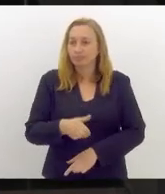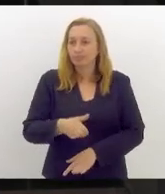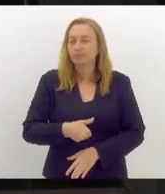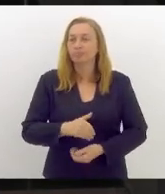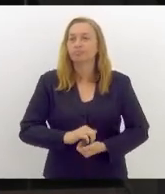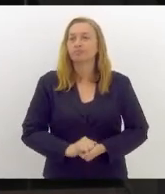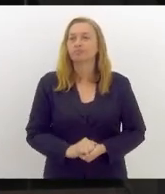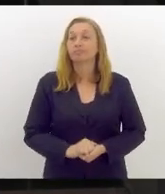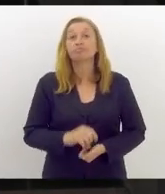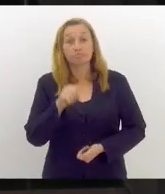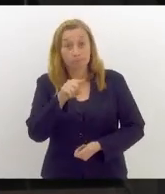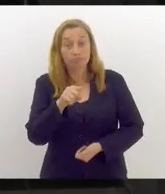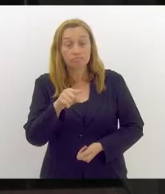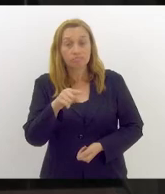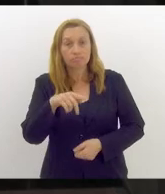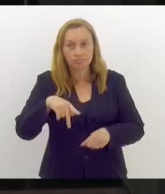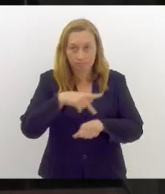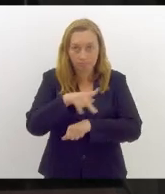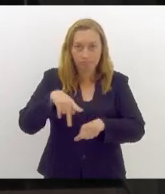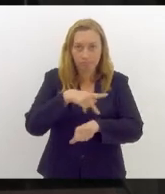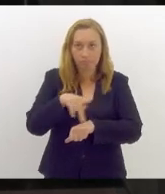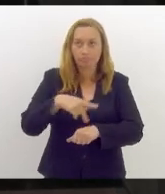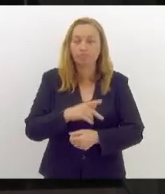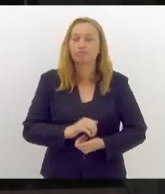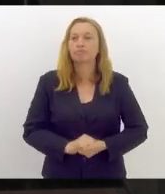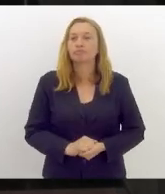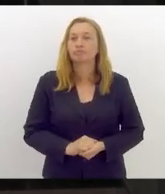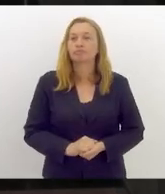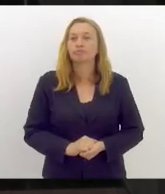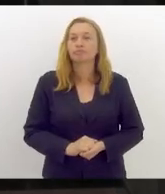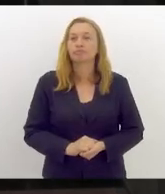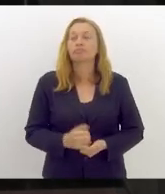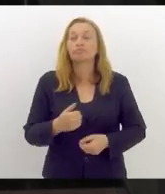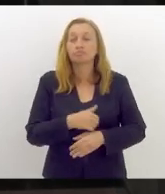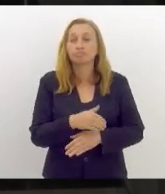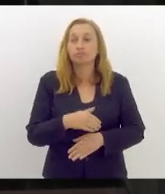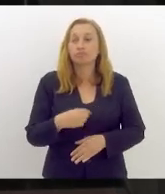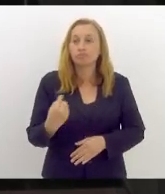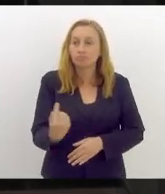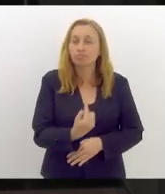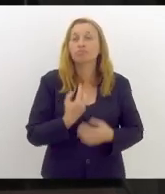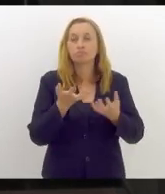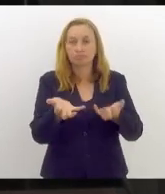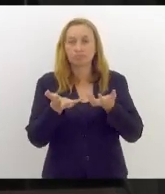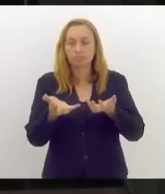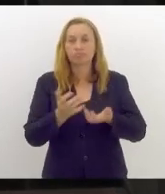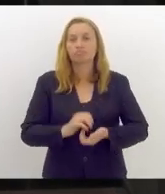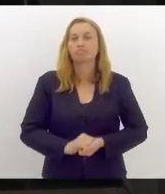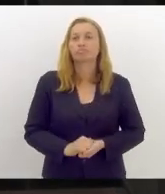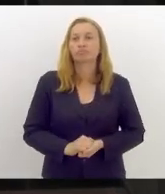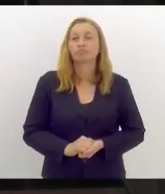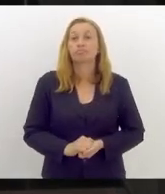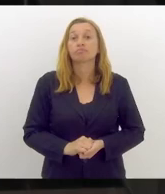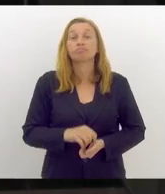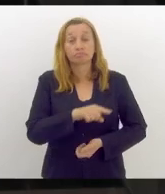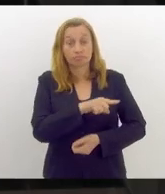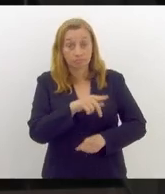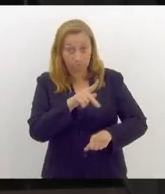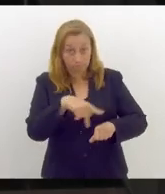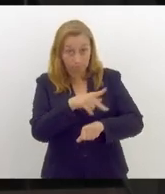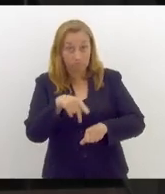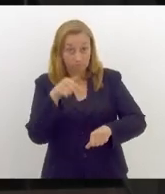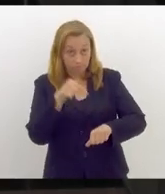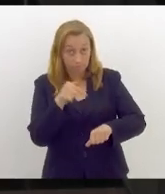É esse país que todos nós queremos. E é esse país